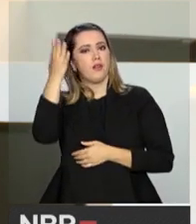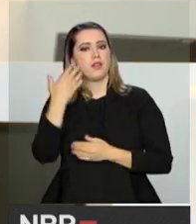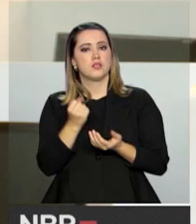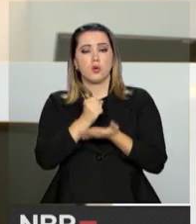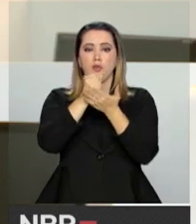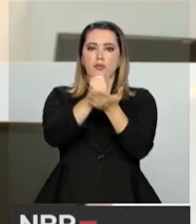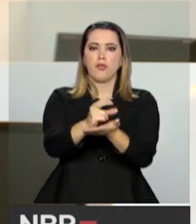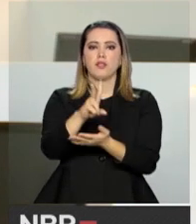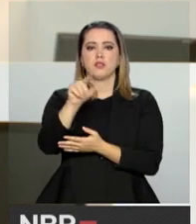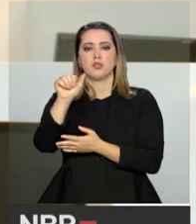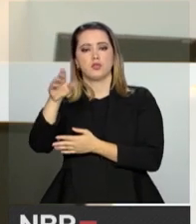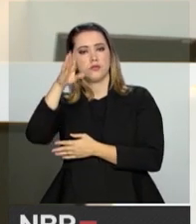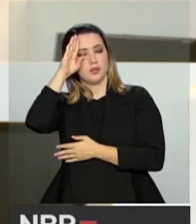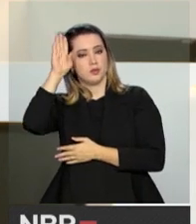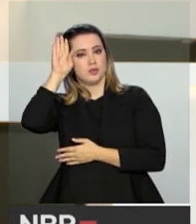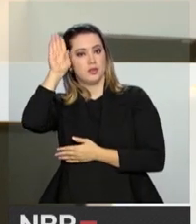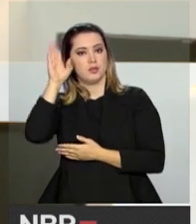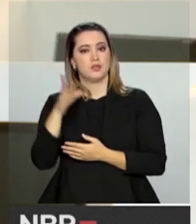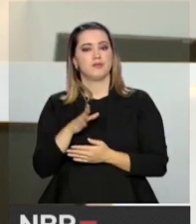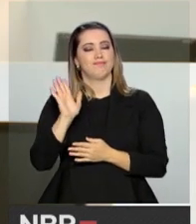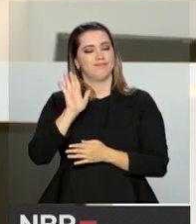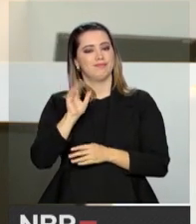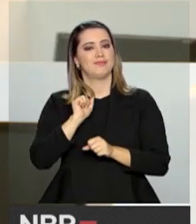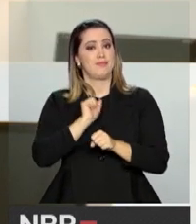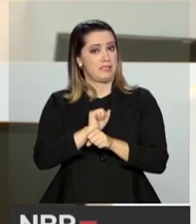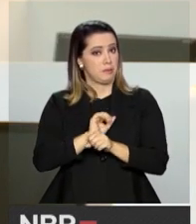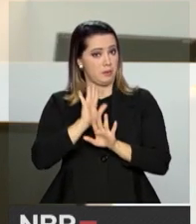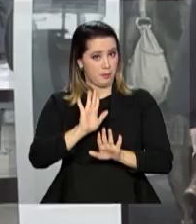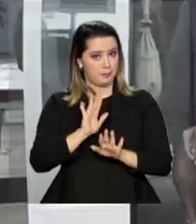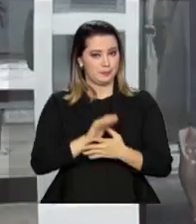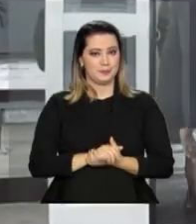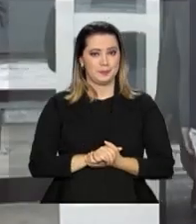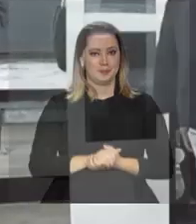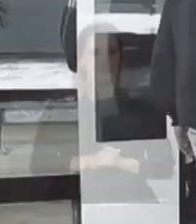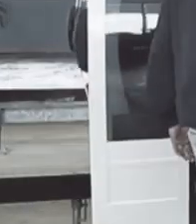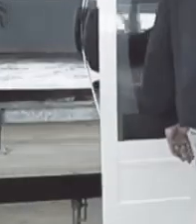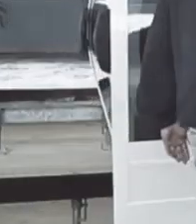a oferta do ensino à distância no país. A gente volta já já, não sai daí.